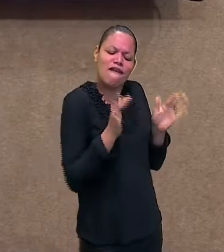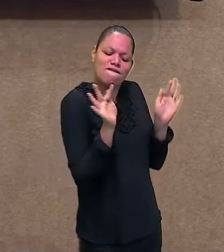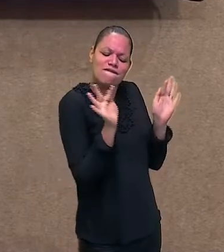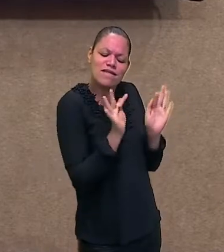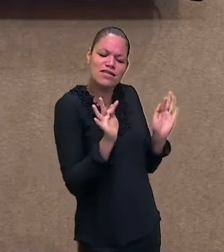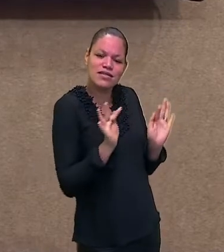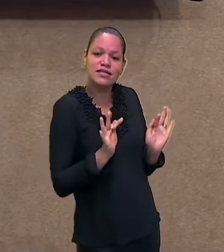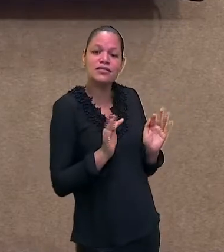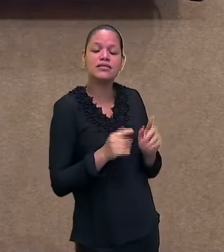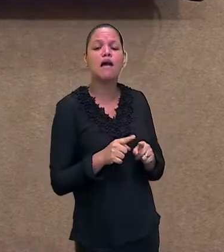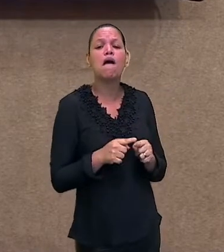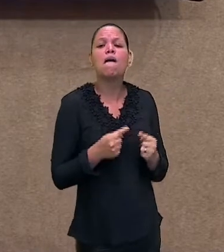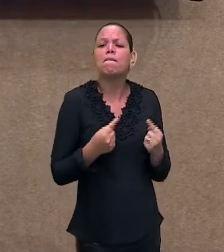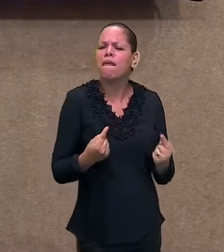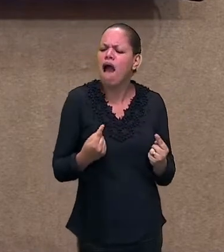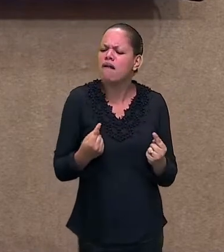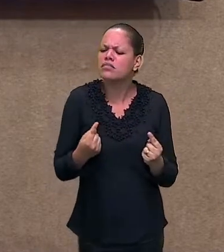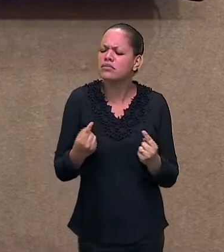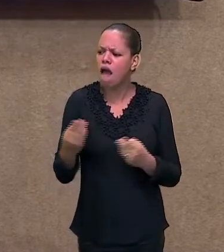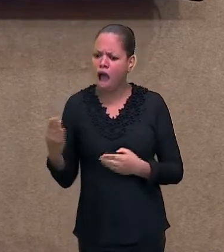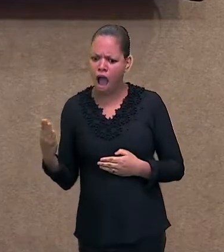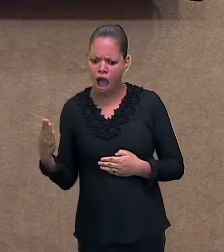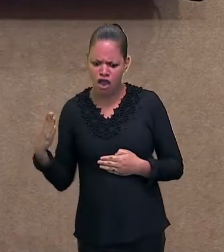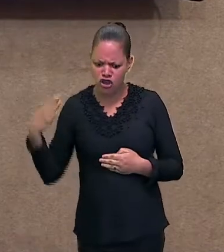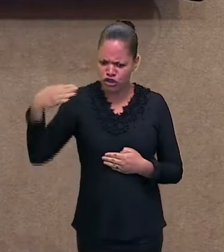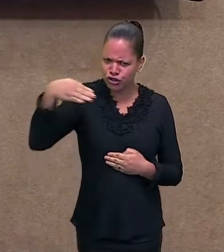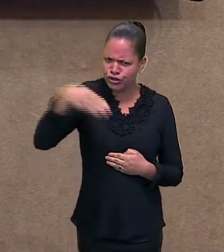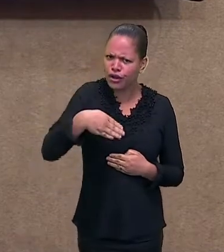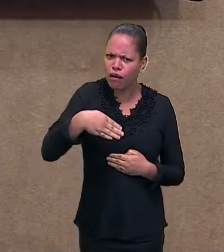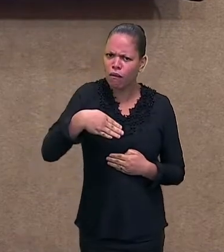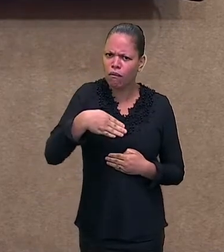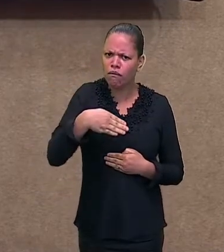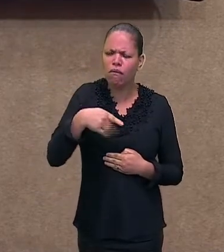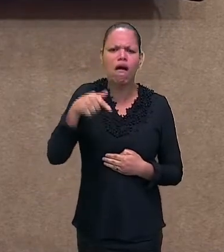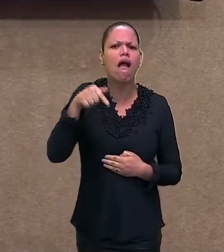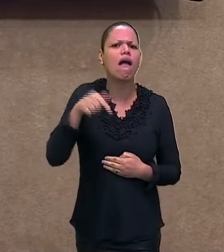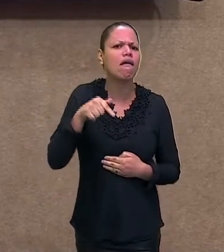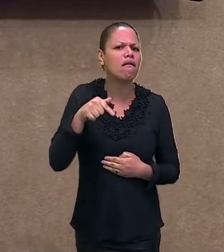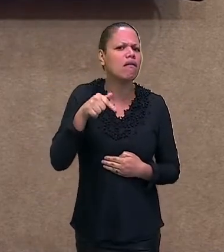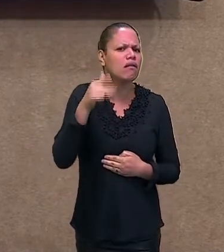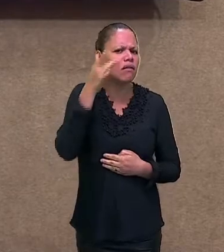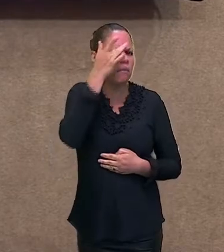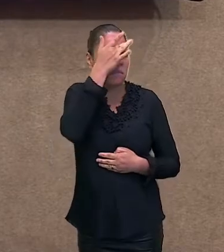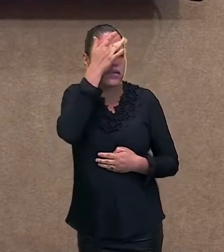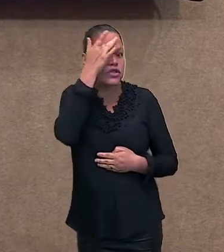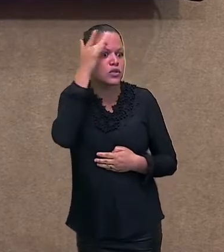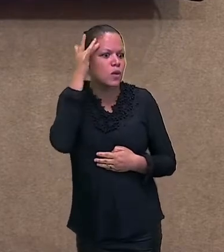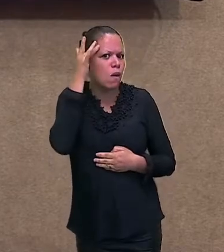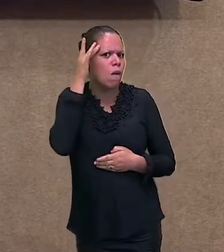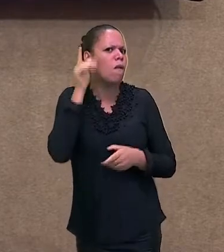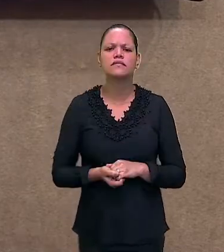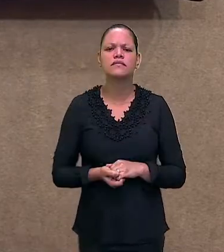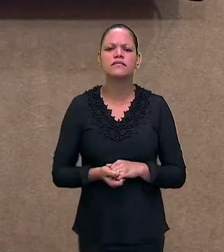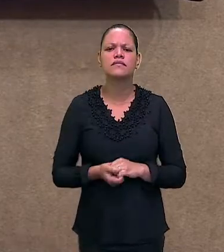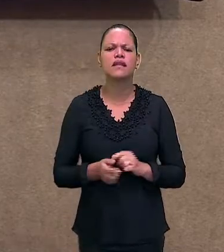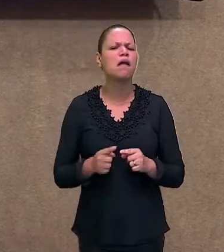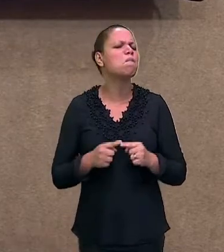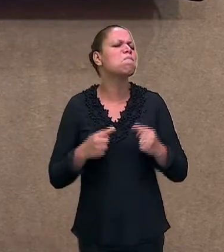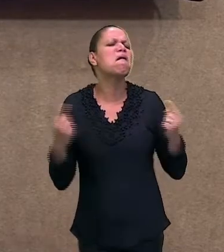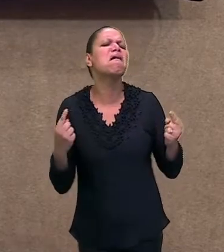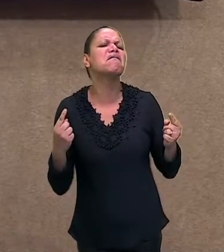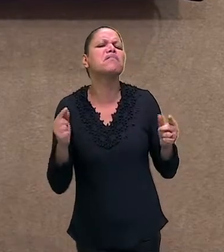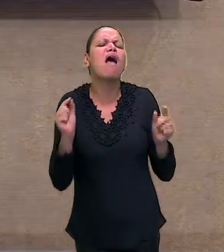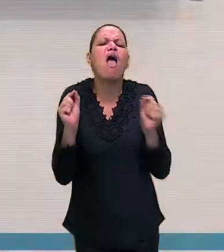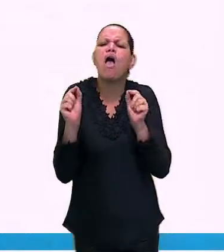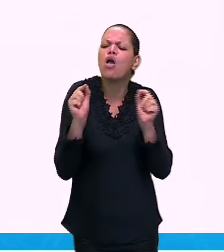quem chegou aqui, de repente, e encontrou os indígenas aqui? Será que